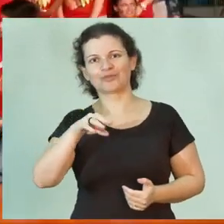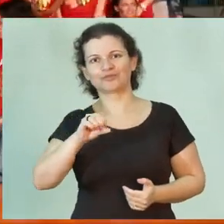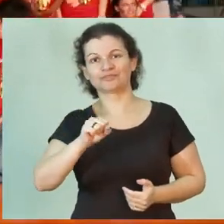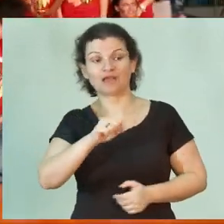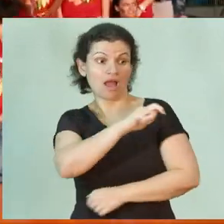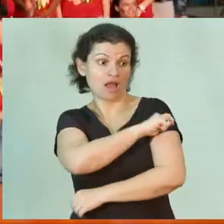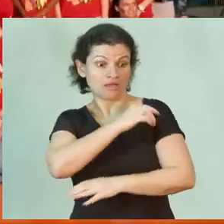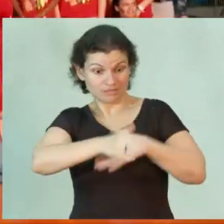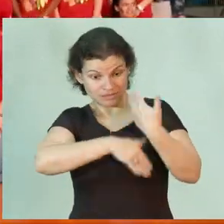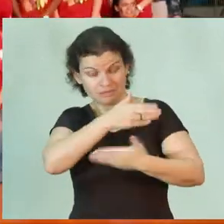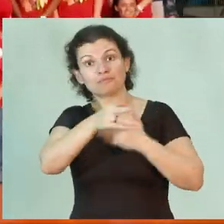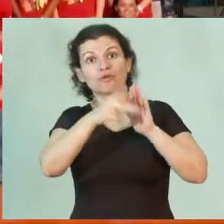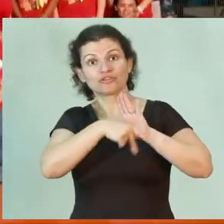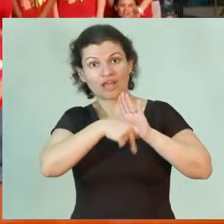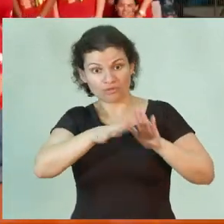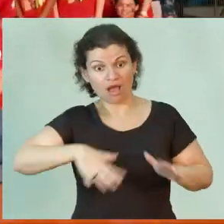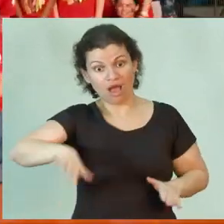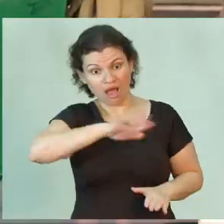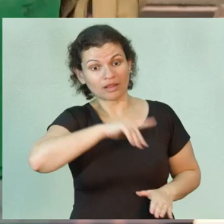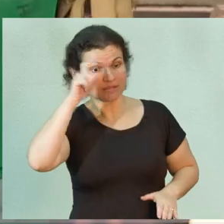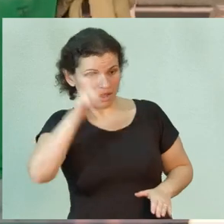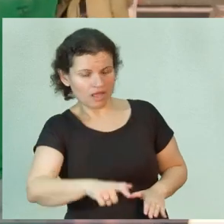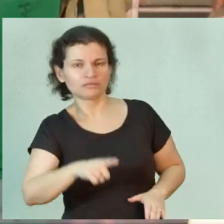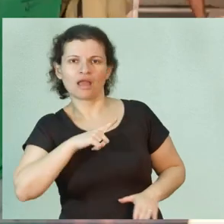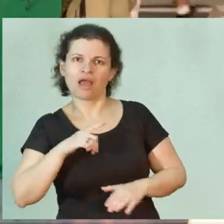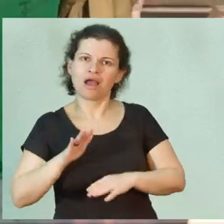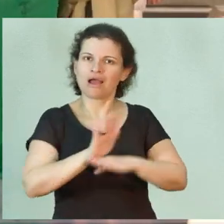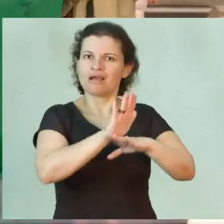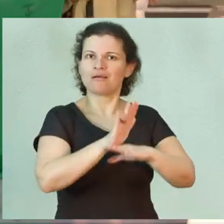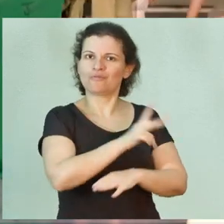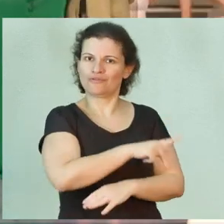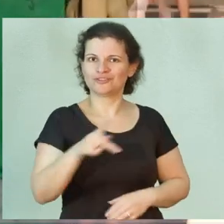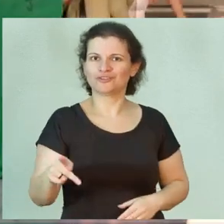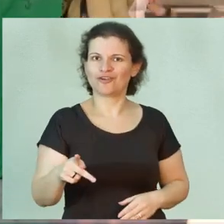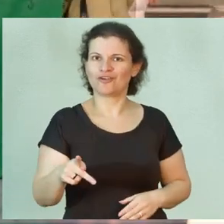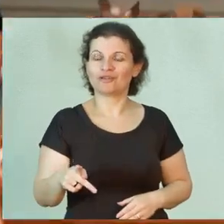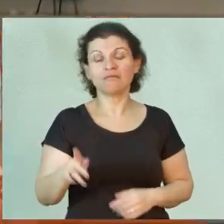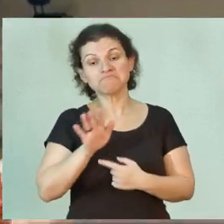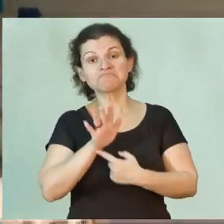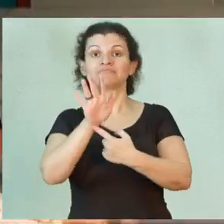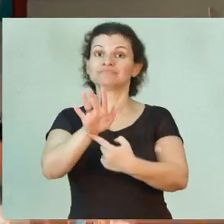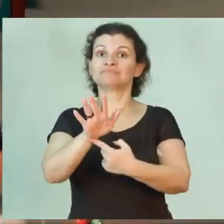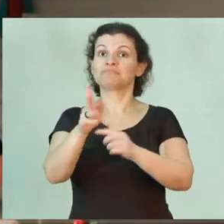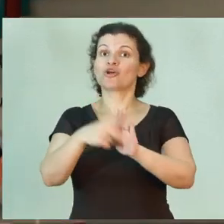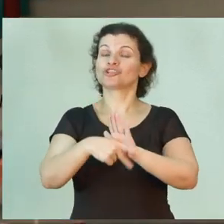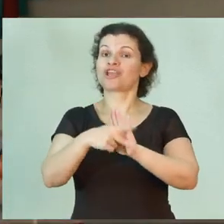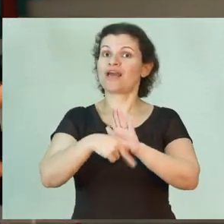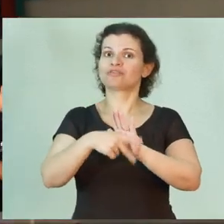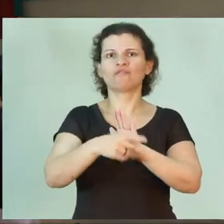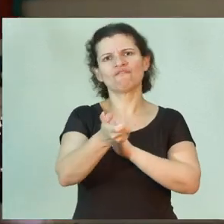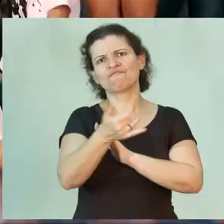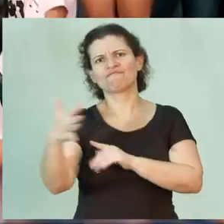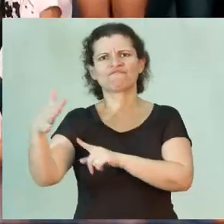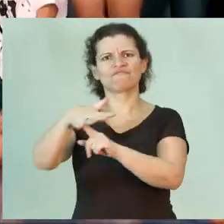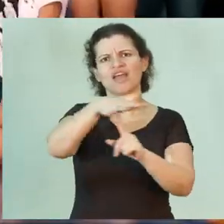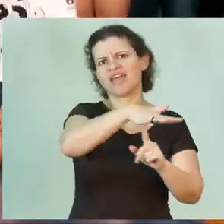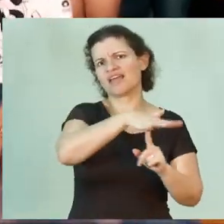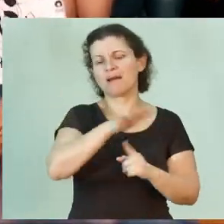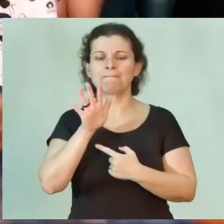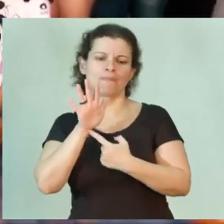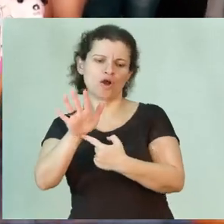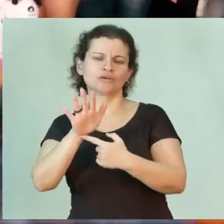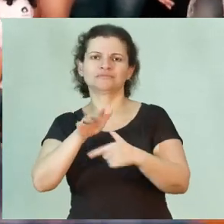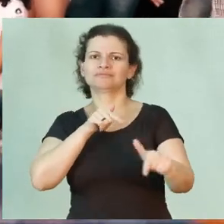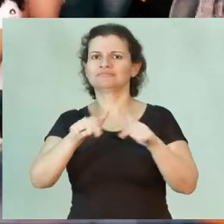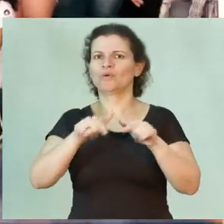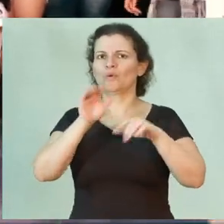desenvolvem projetos na sua área de interesse, com o apoio dos seus docentes, e apresentam esses projetos em várias feiras, como a Mostra de Trabalho